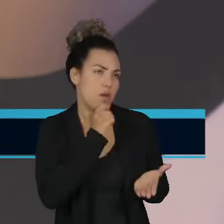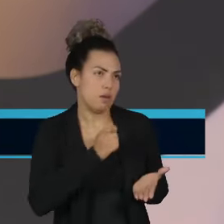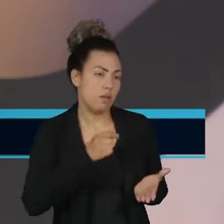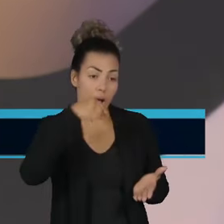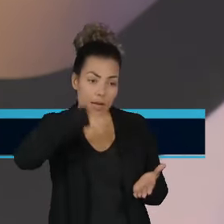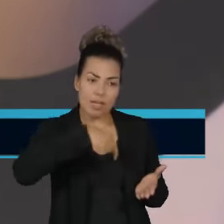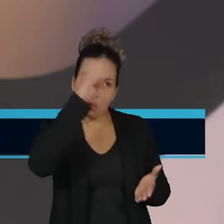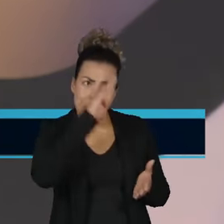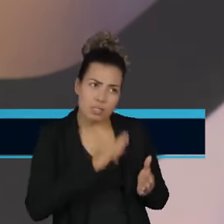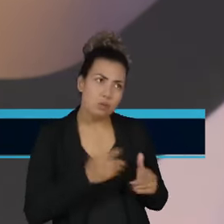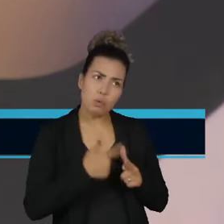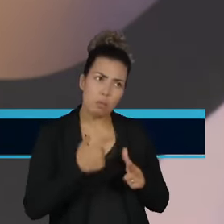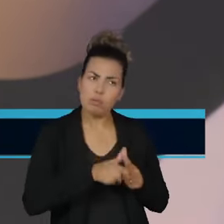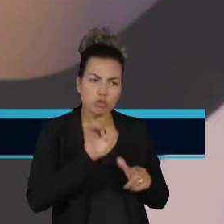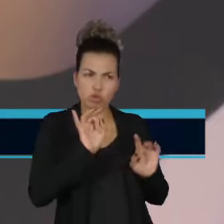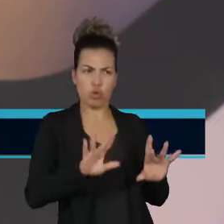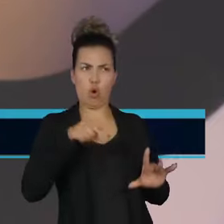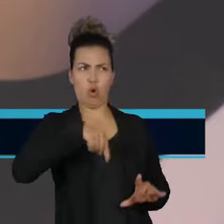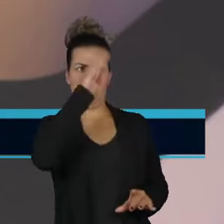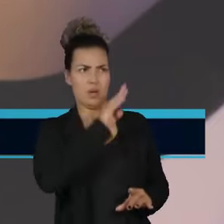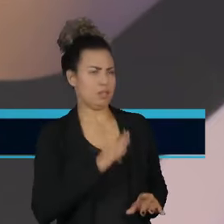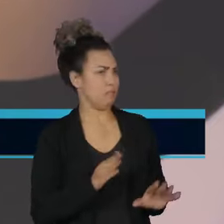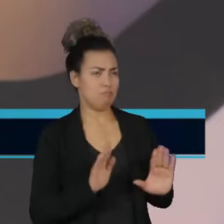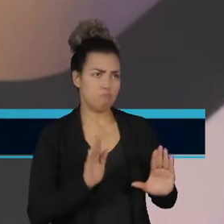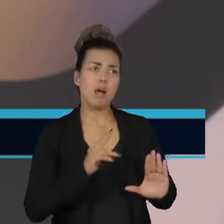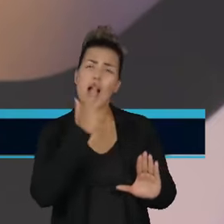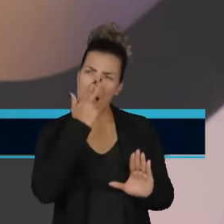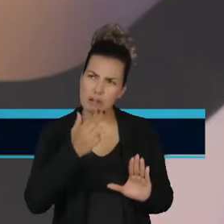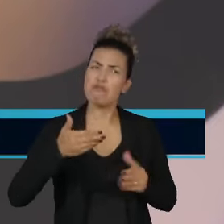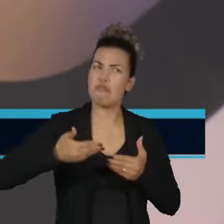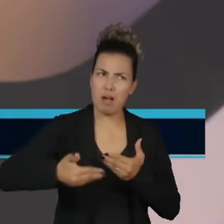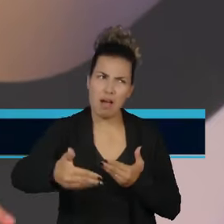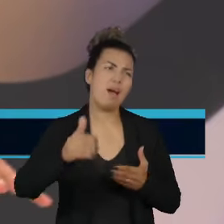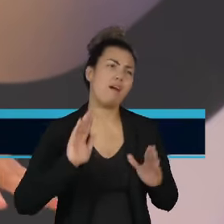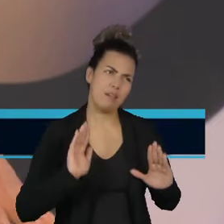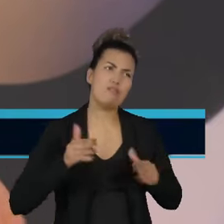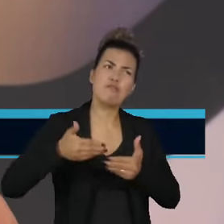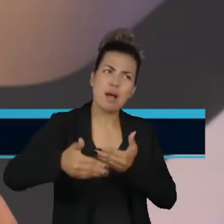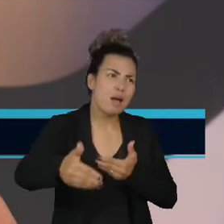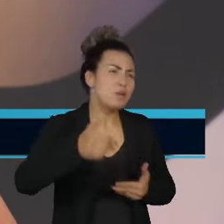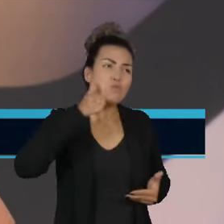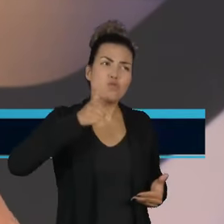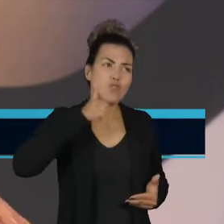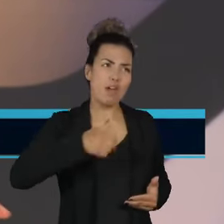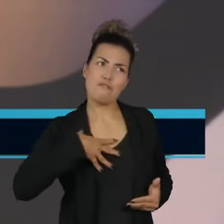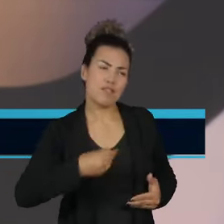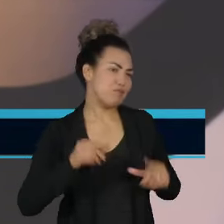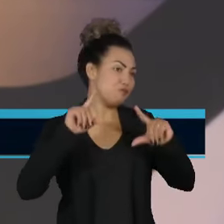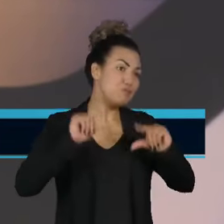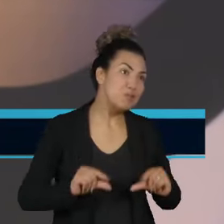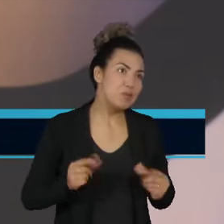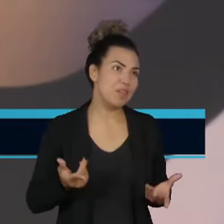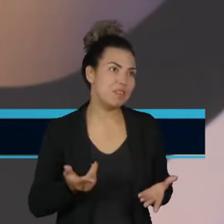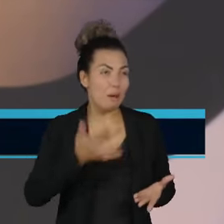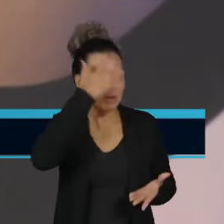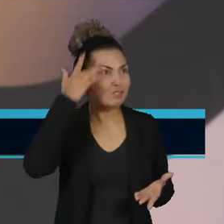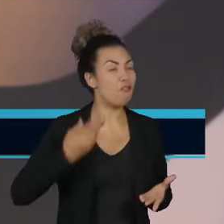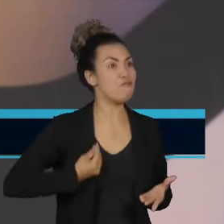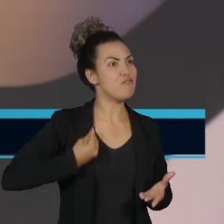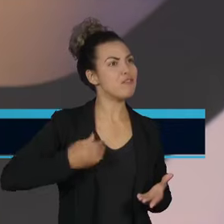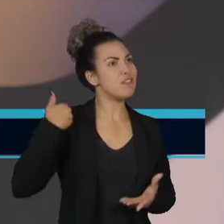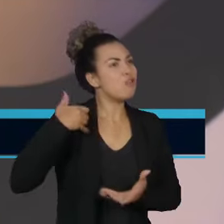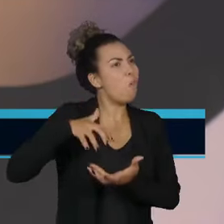É de entender que esse é um fenômeno que está aí. As mulheres vão ter menos filhos, as pessoas vão viver mais, mas como a gente